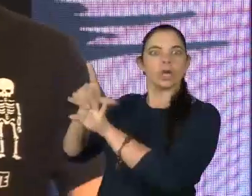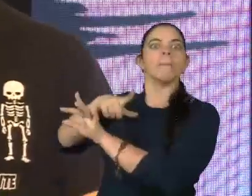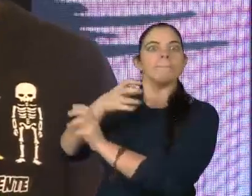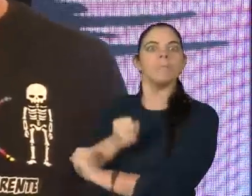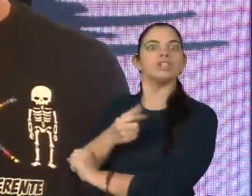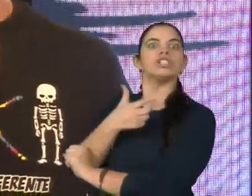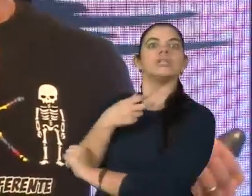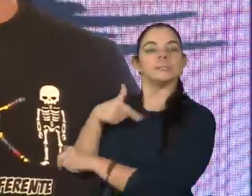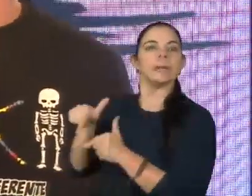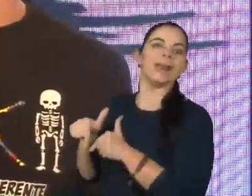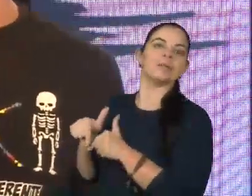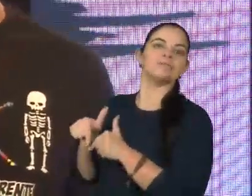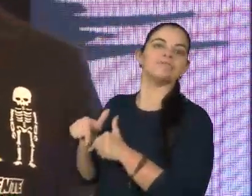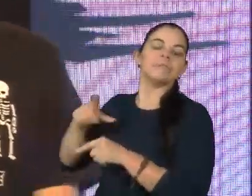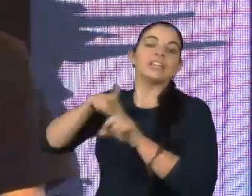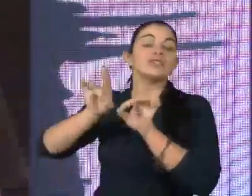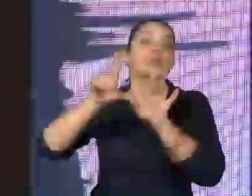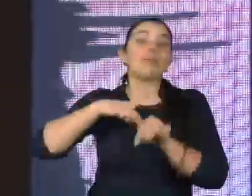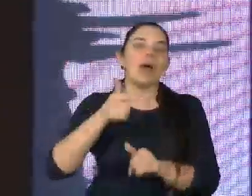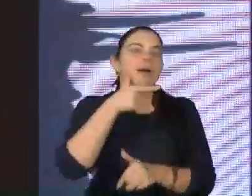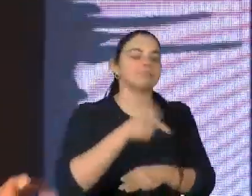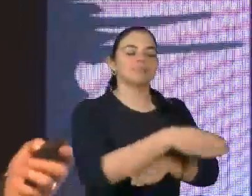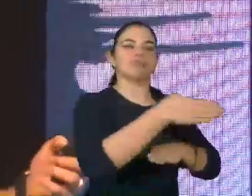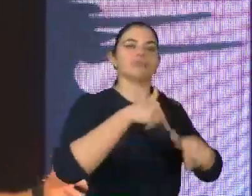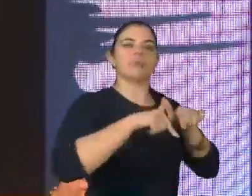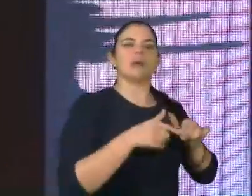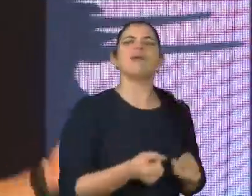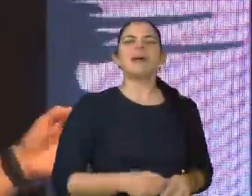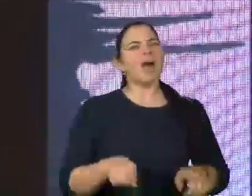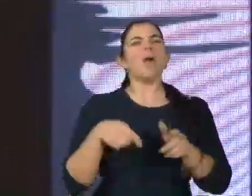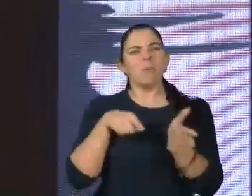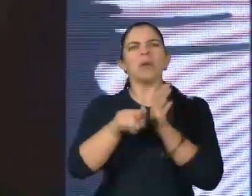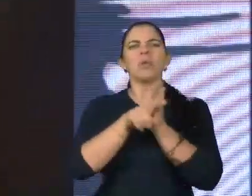de assumir vagas. Por que será que isso acontece?